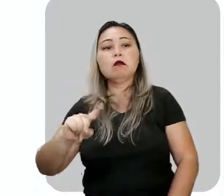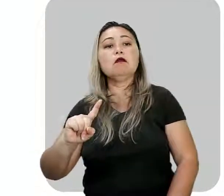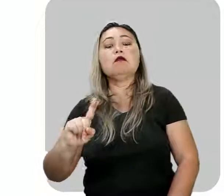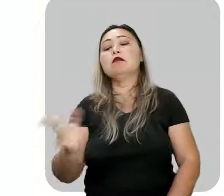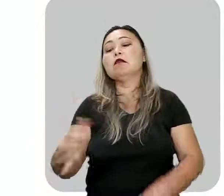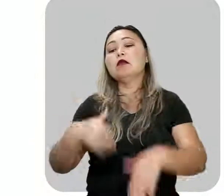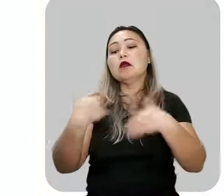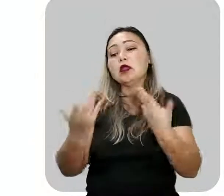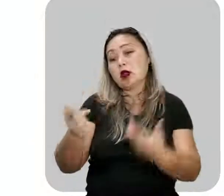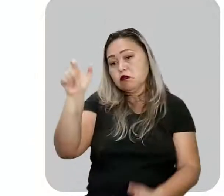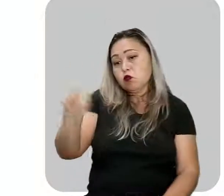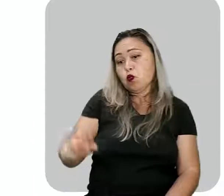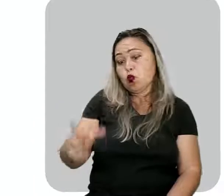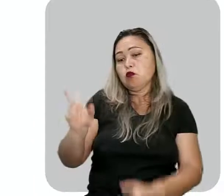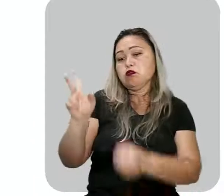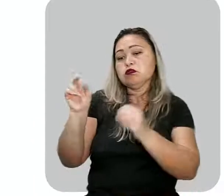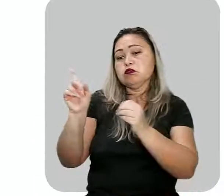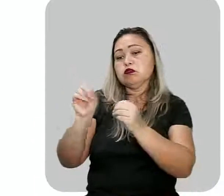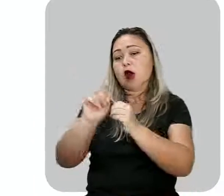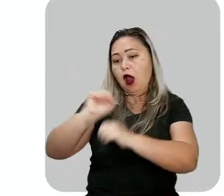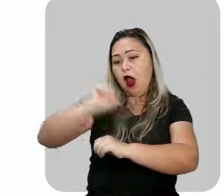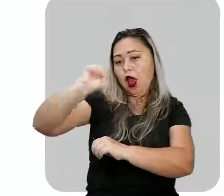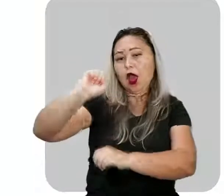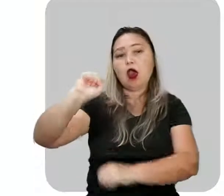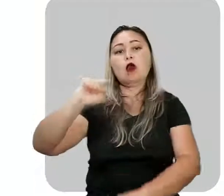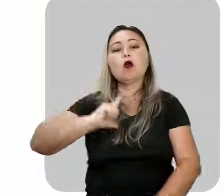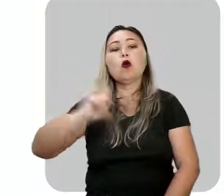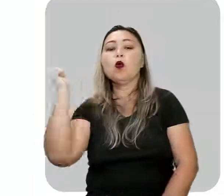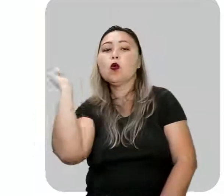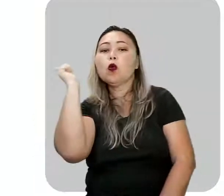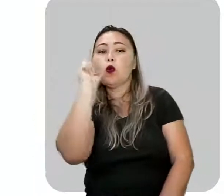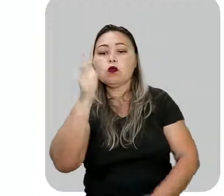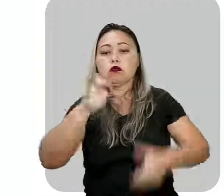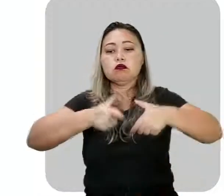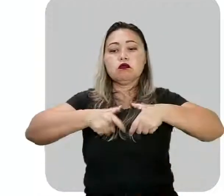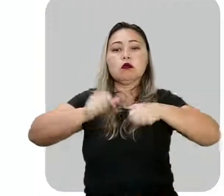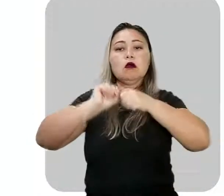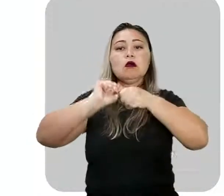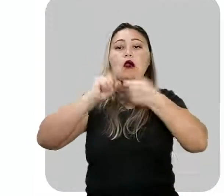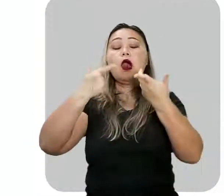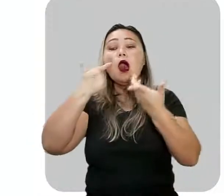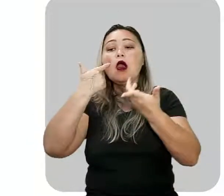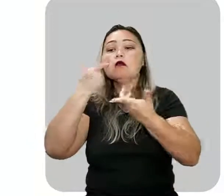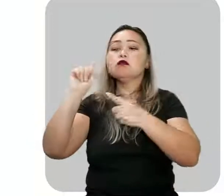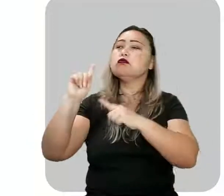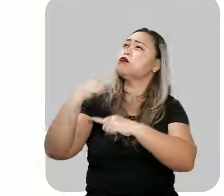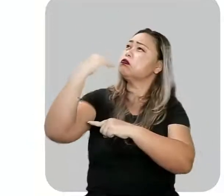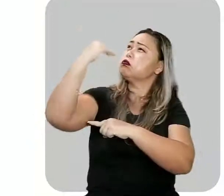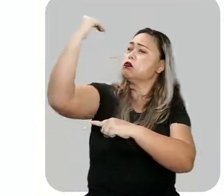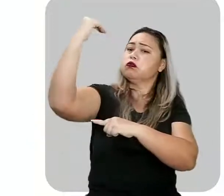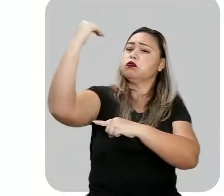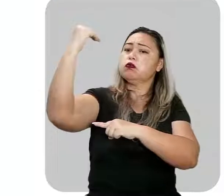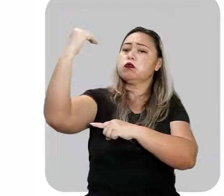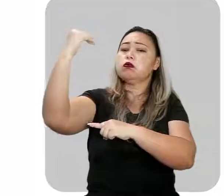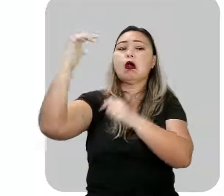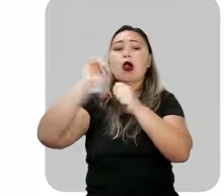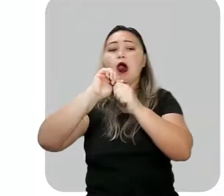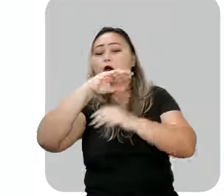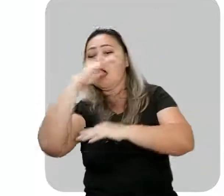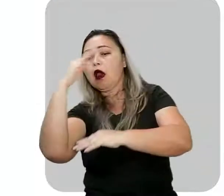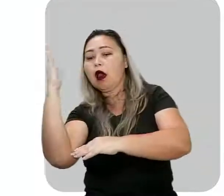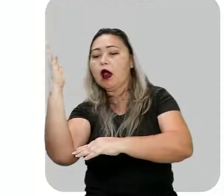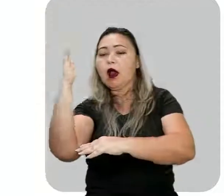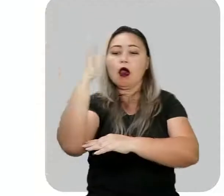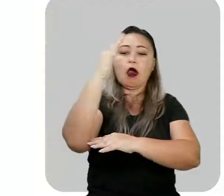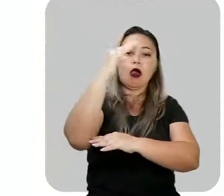Macunaíma conseguiu recuperar o amuleto após convencer o gigante a se balançar